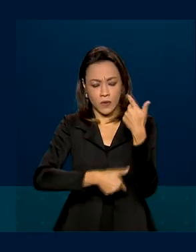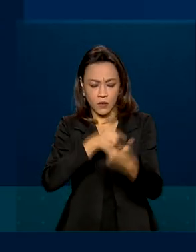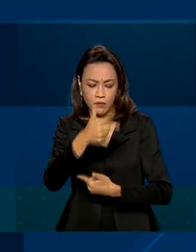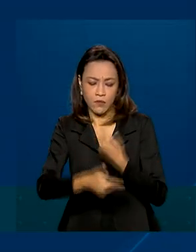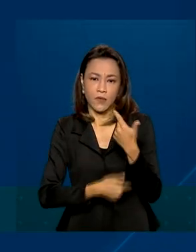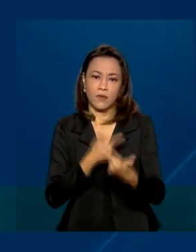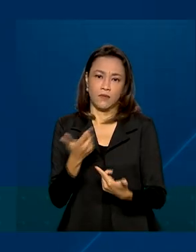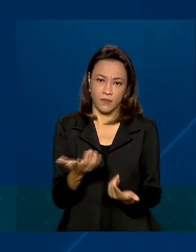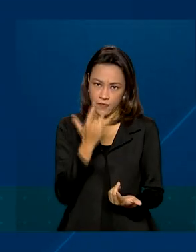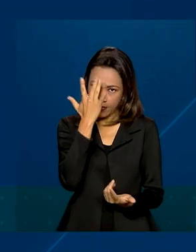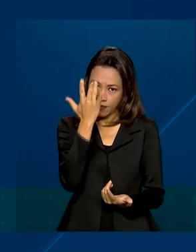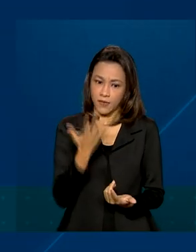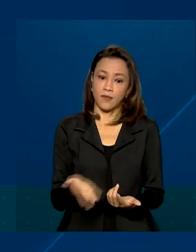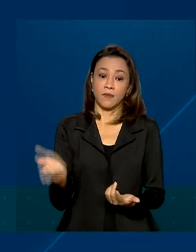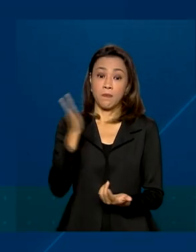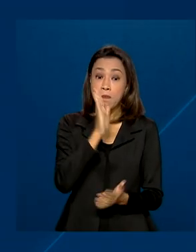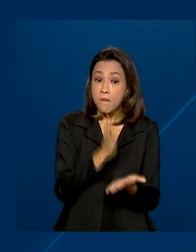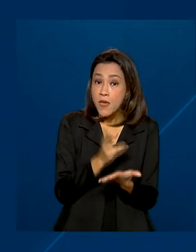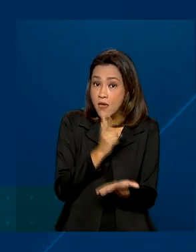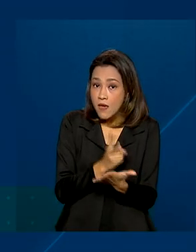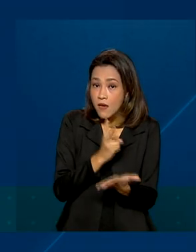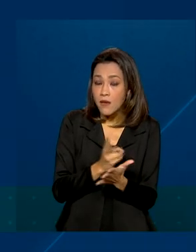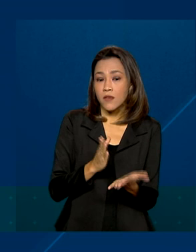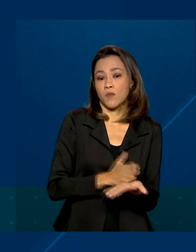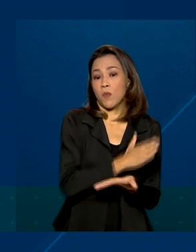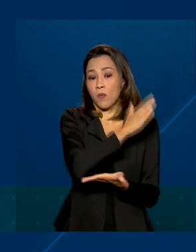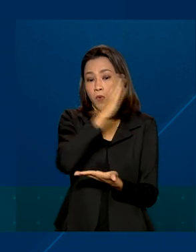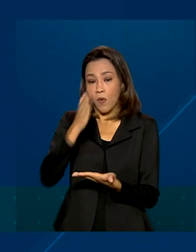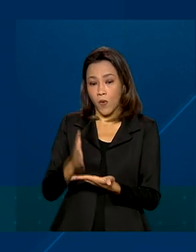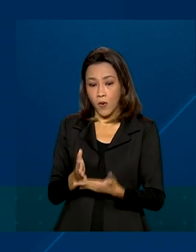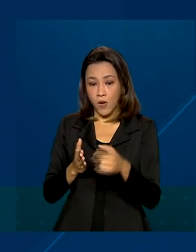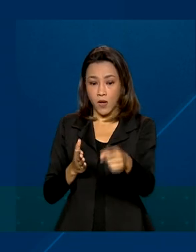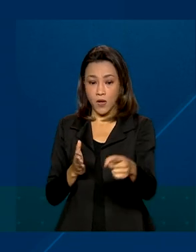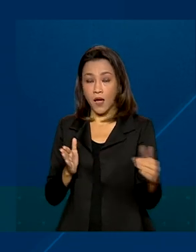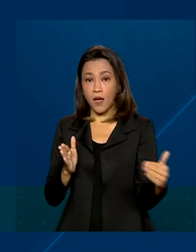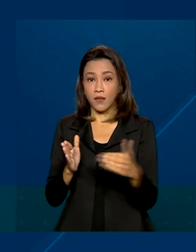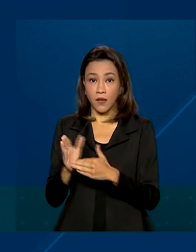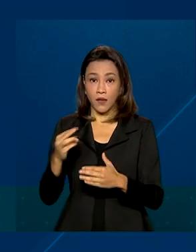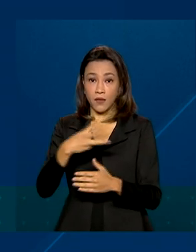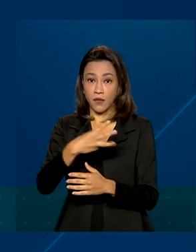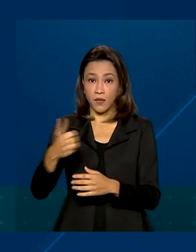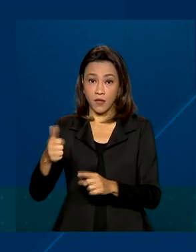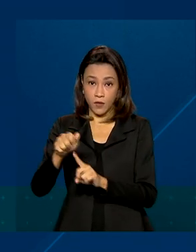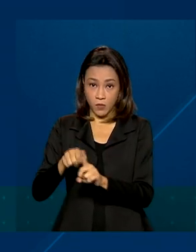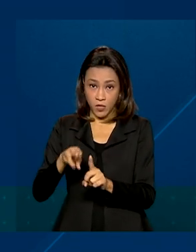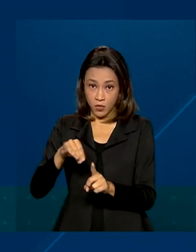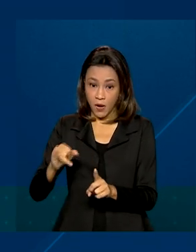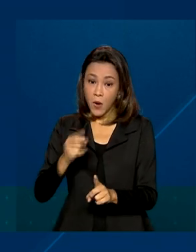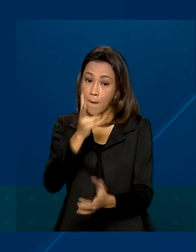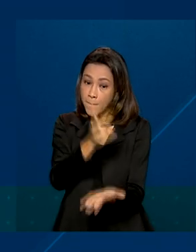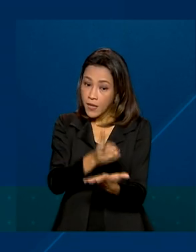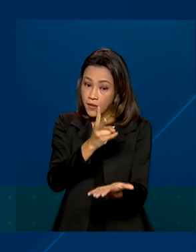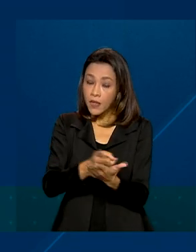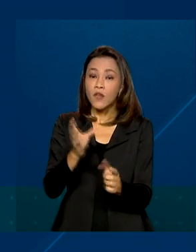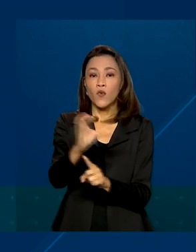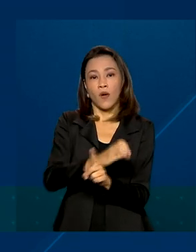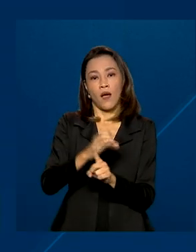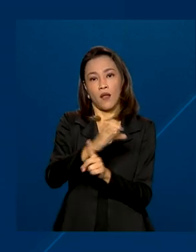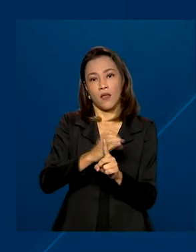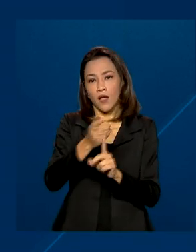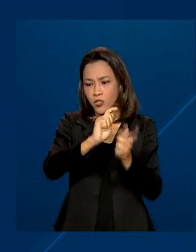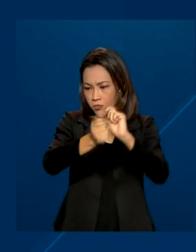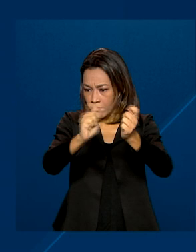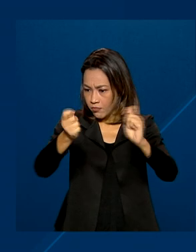Mesmo com a prorrogação do prazo de entrega da declaração, a Receita Federal manteve o calendário de pagamento da